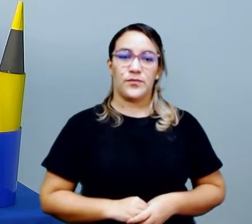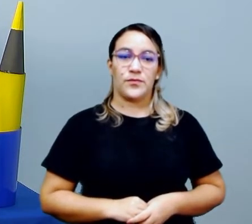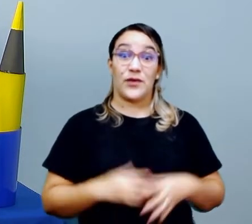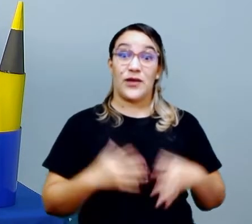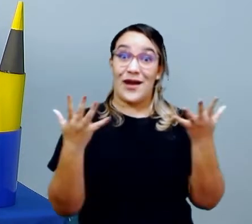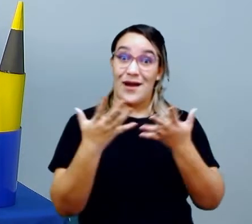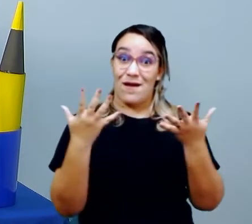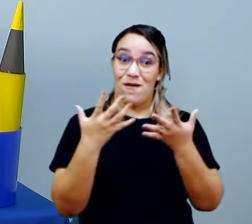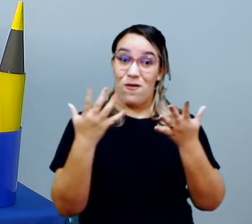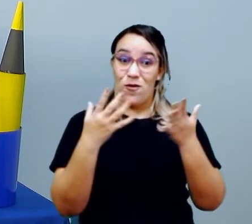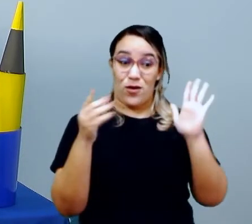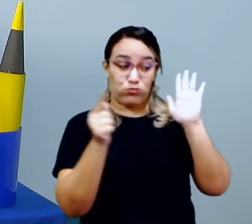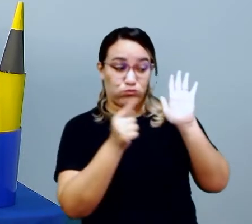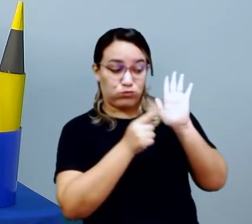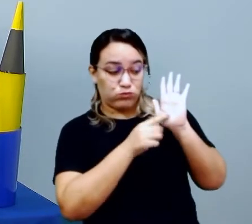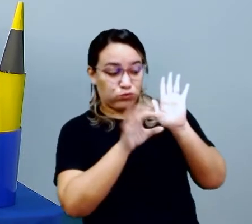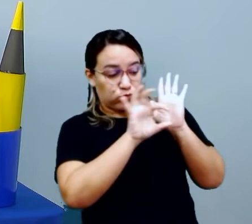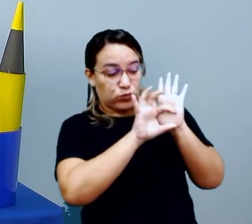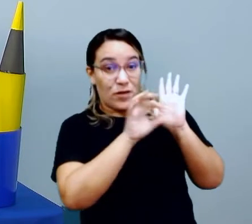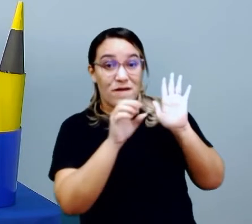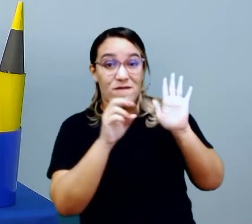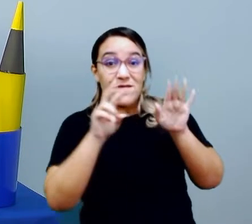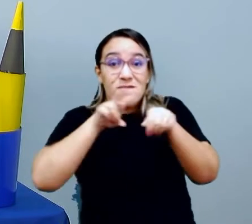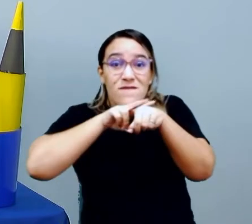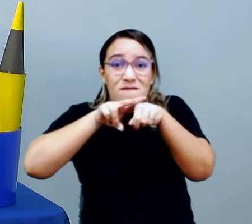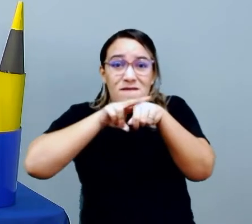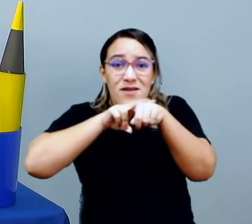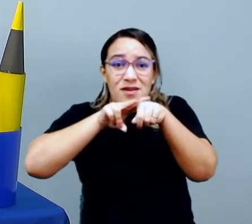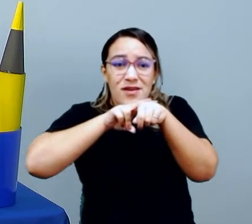Agora vamos usar a tinta verde.